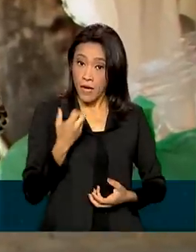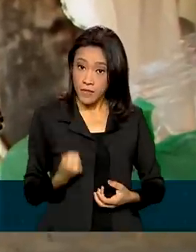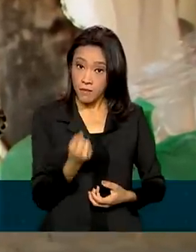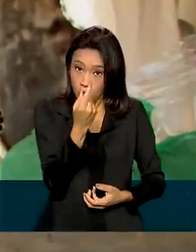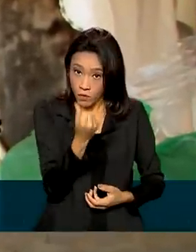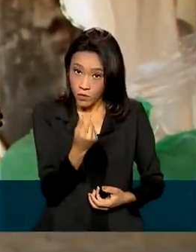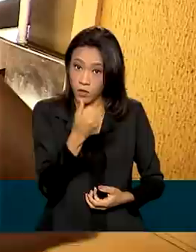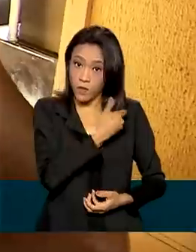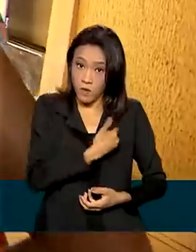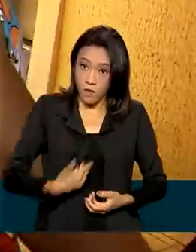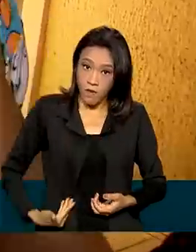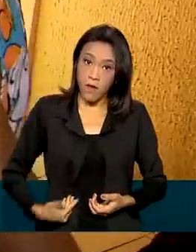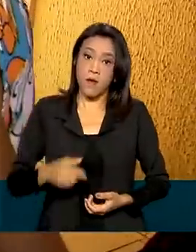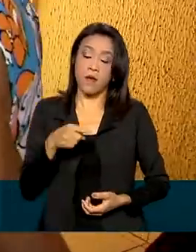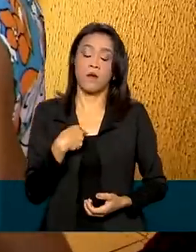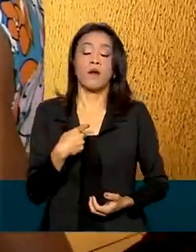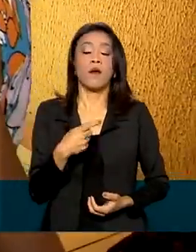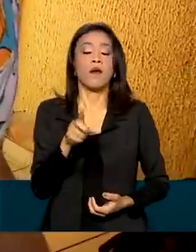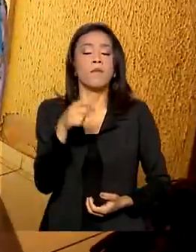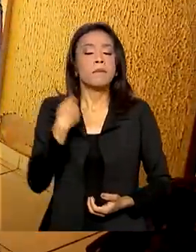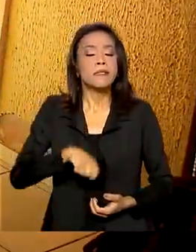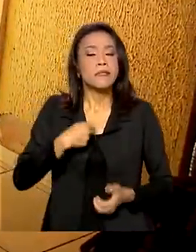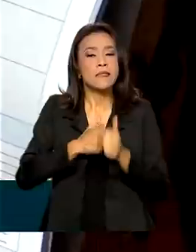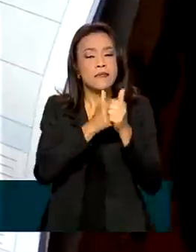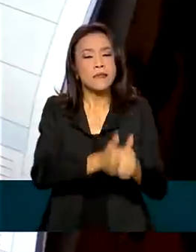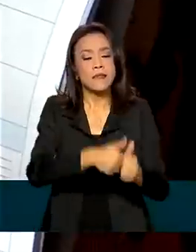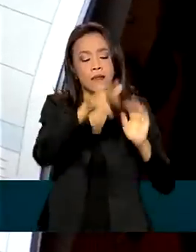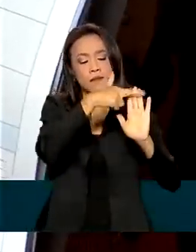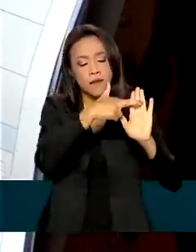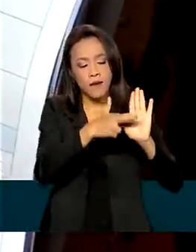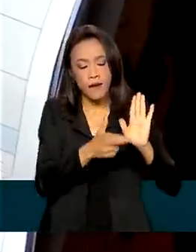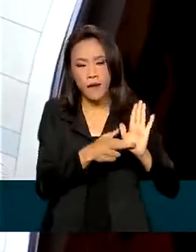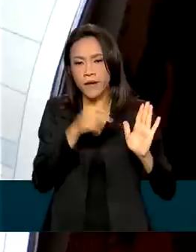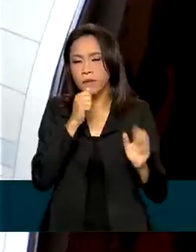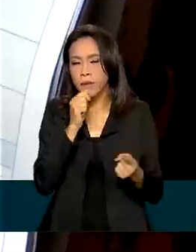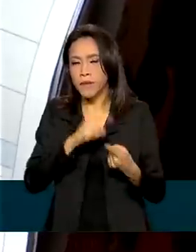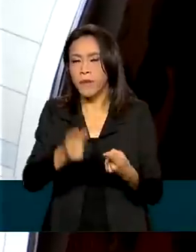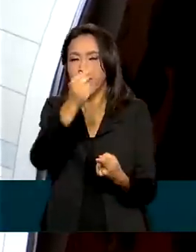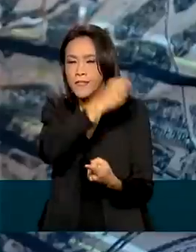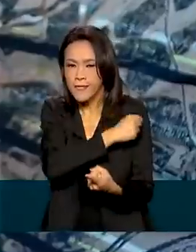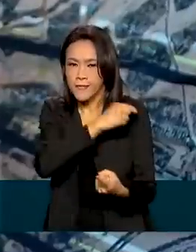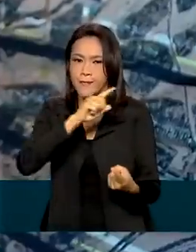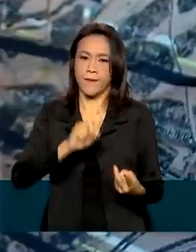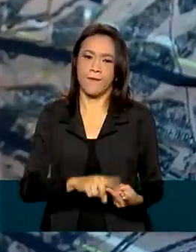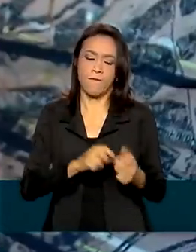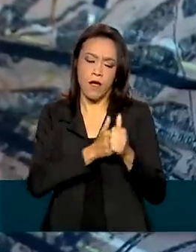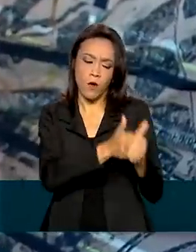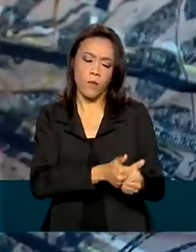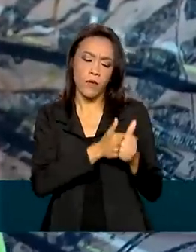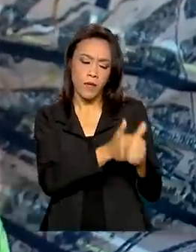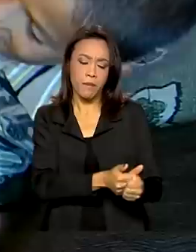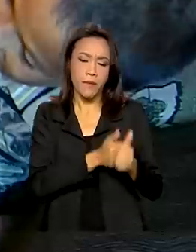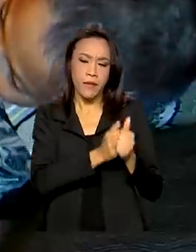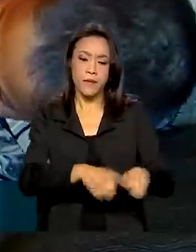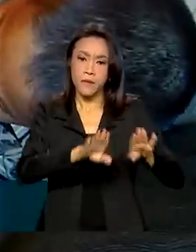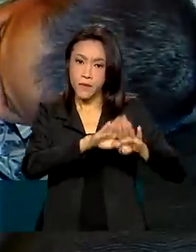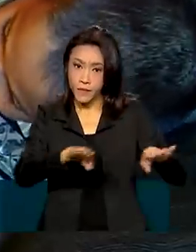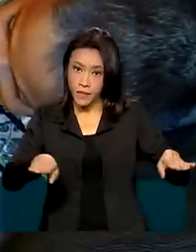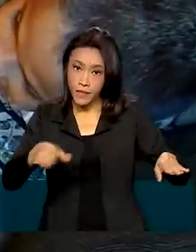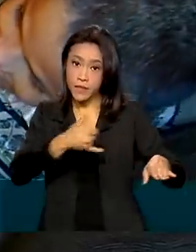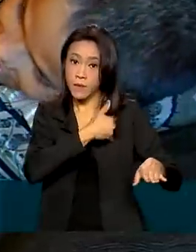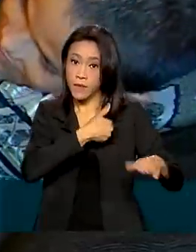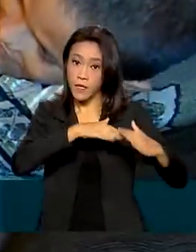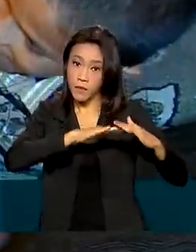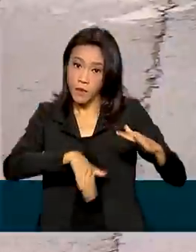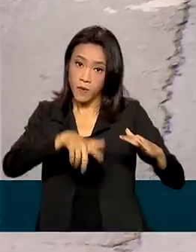Brasil, é preciso cumprir requisitos de saúde, como vacinação e acompanhamento nutricional de crianças menores